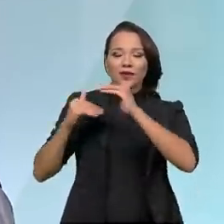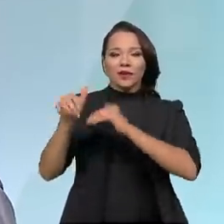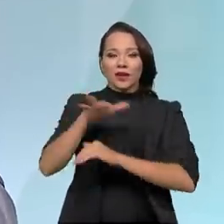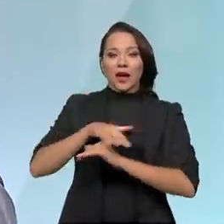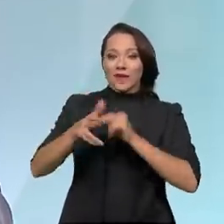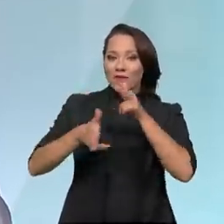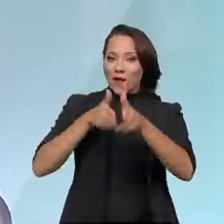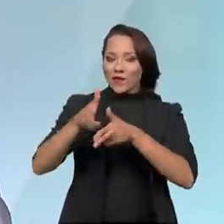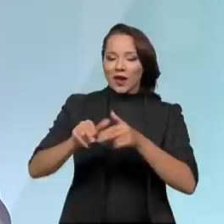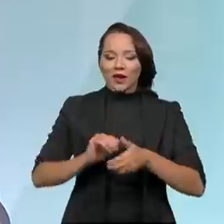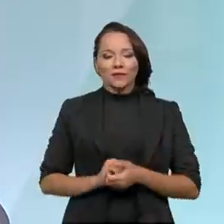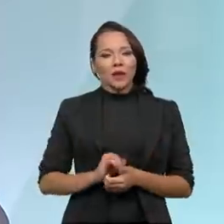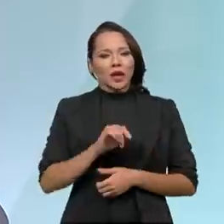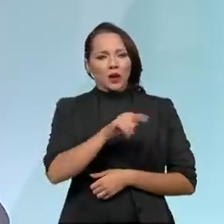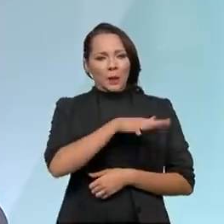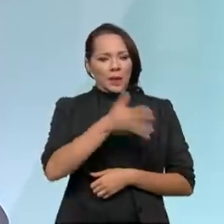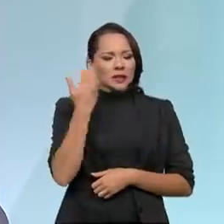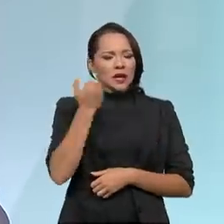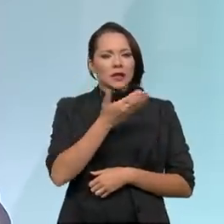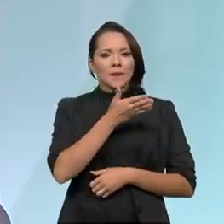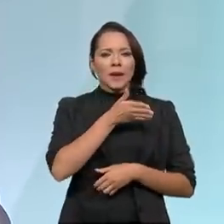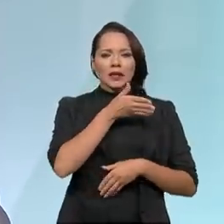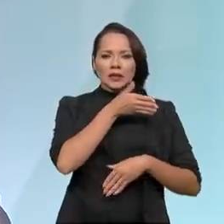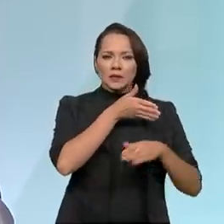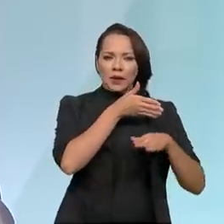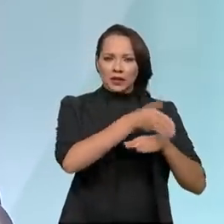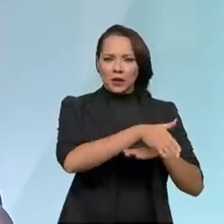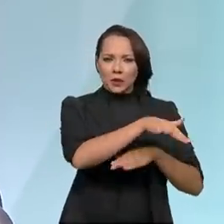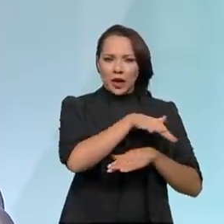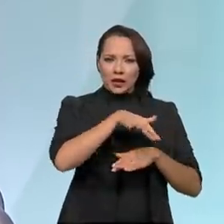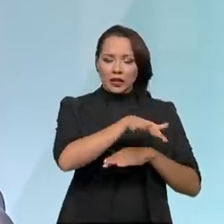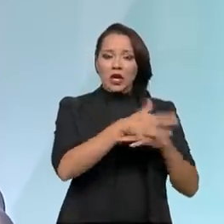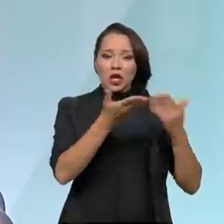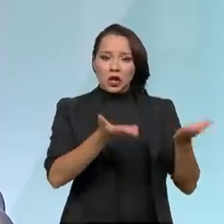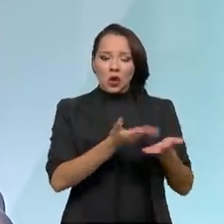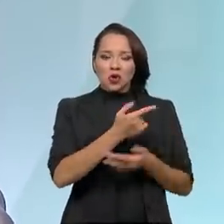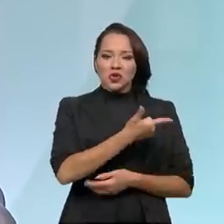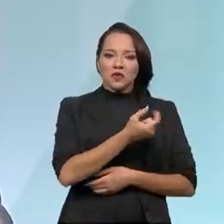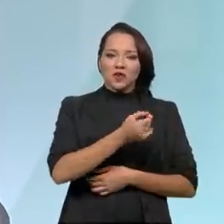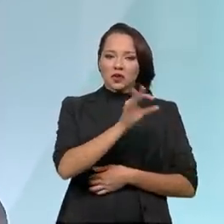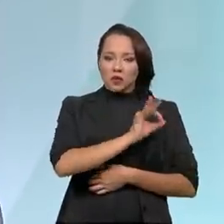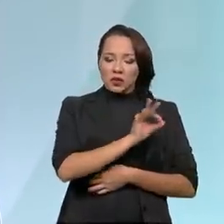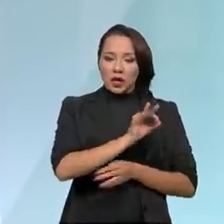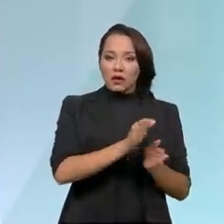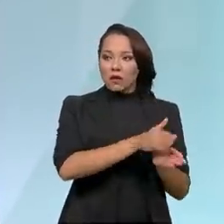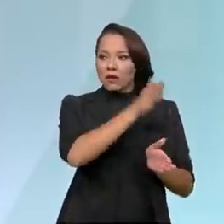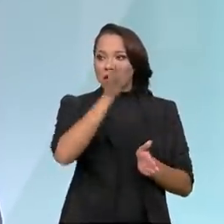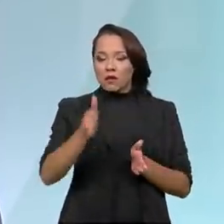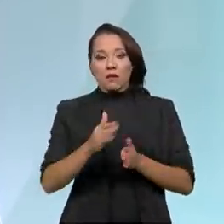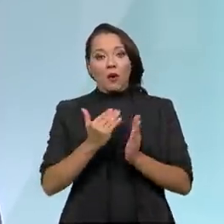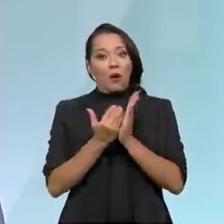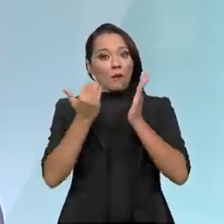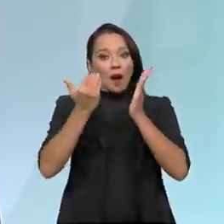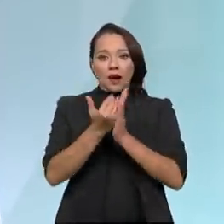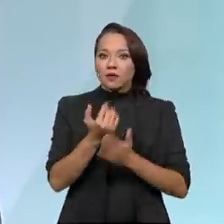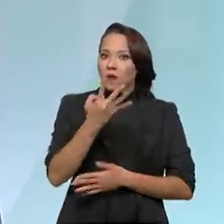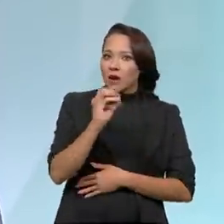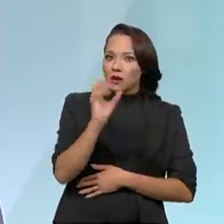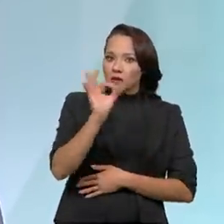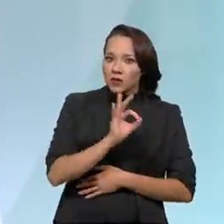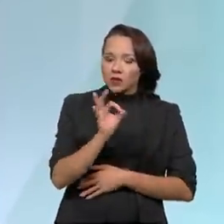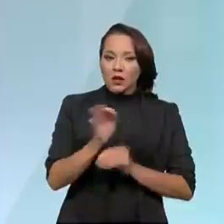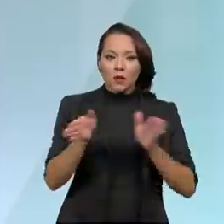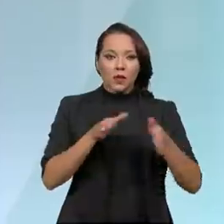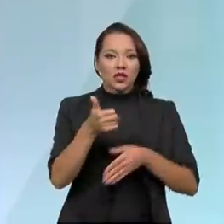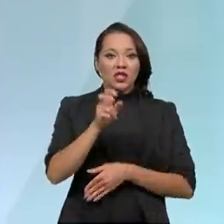a gente vai sair de uma participação do modo ferroviário na matriz, que hoje está na casa dos 20% para 40% em